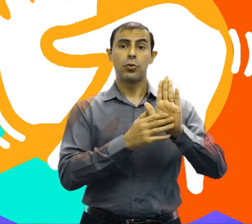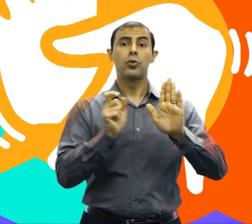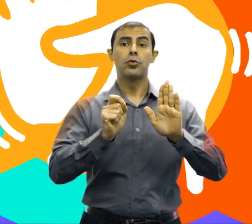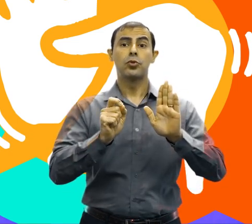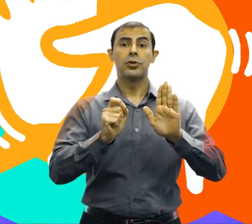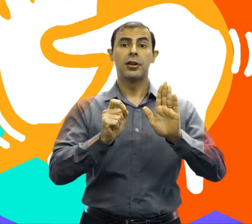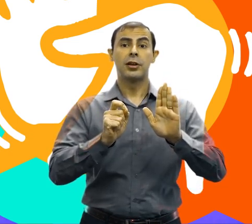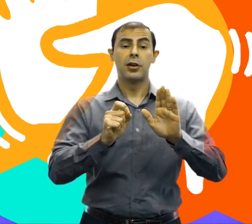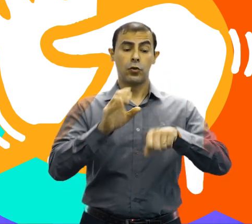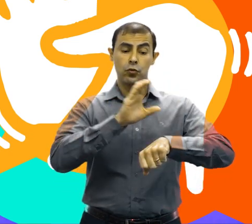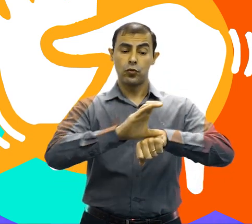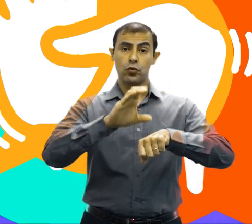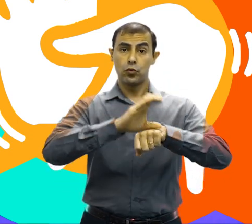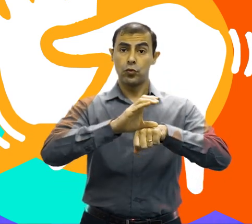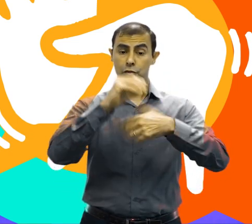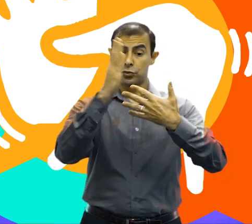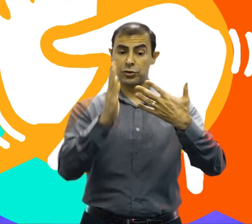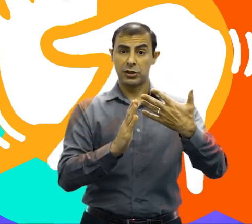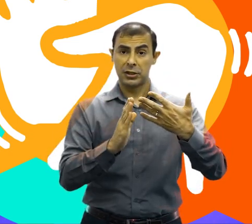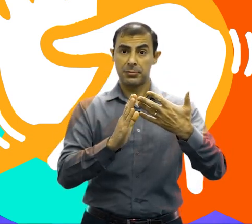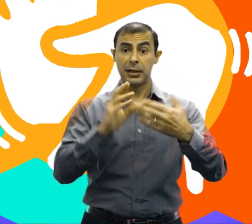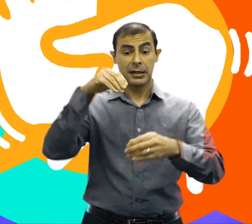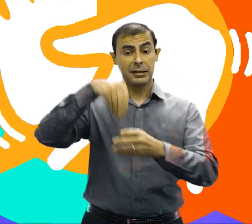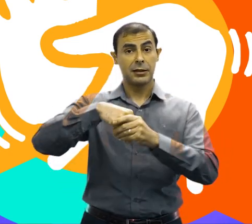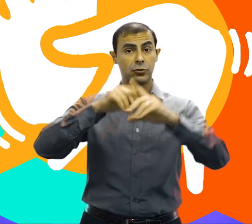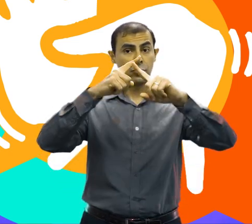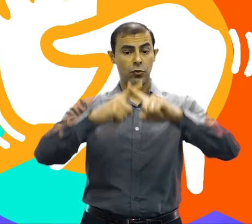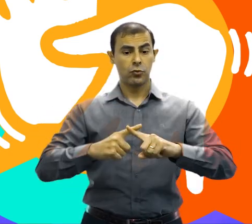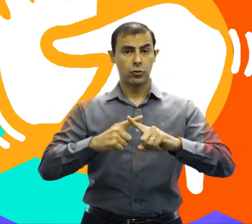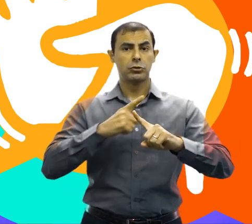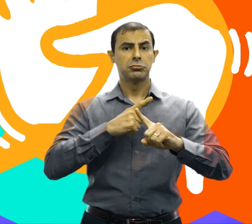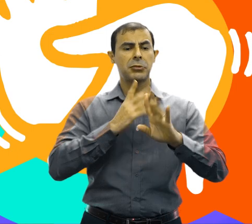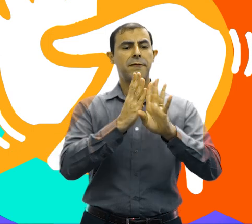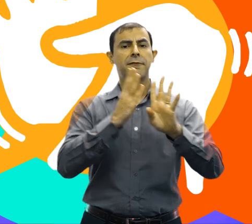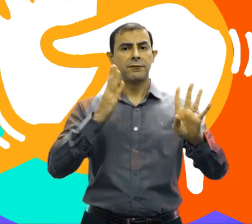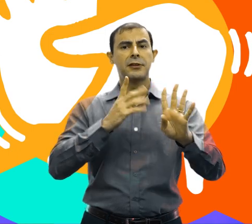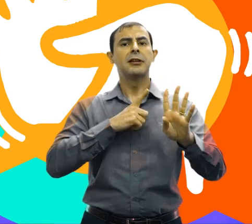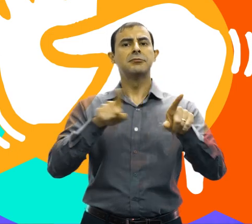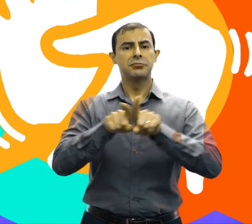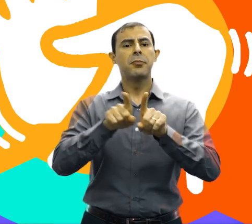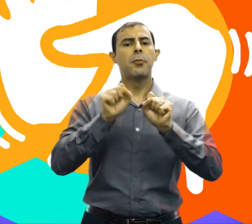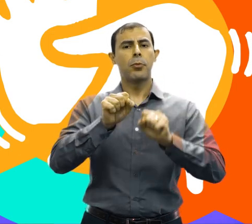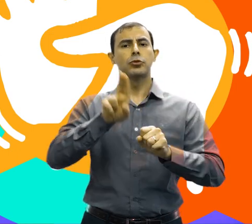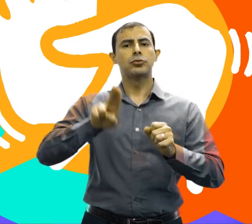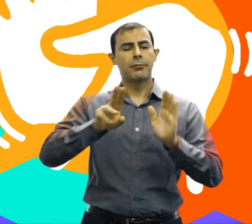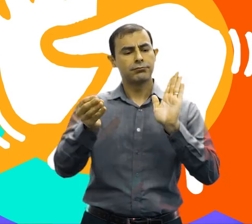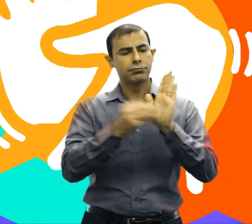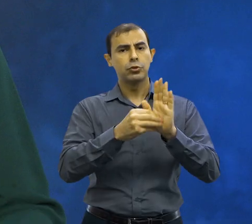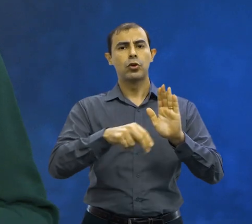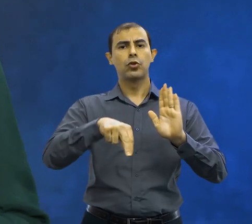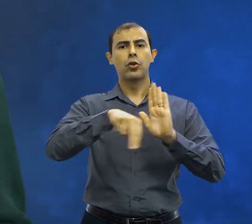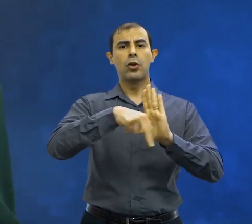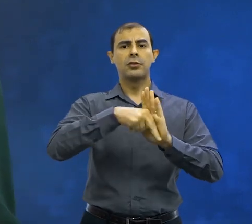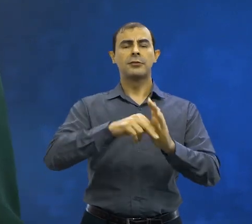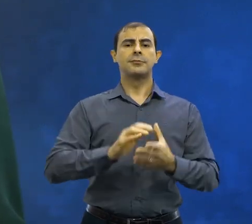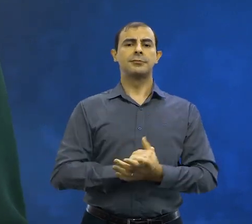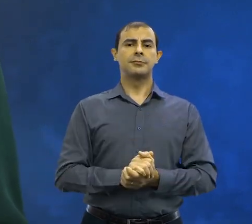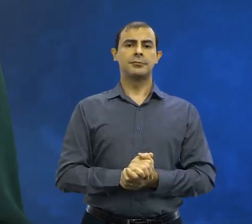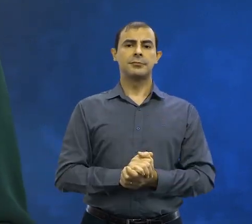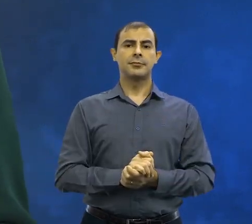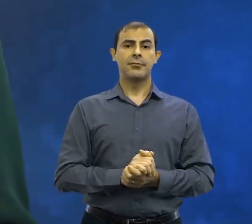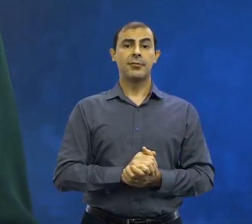capacitação em Libras, como critério de classificação em concursos e processos seletivos em Campo Grande. Lei